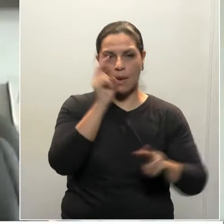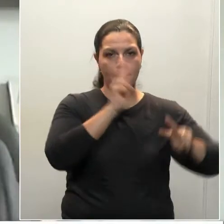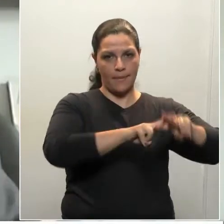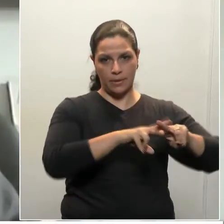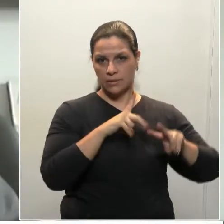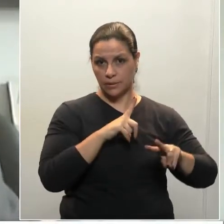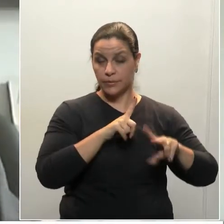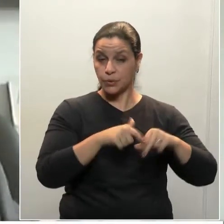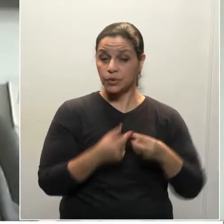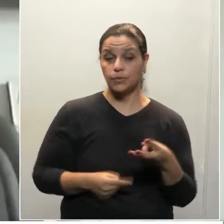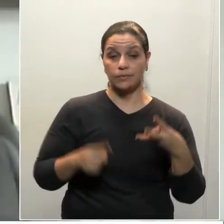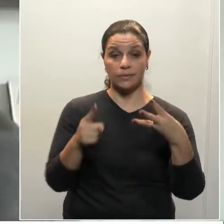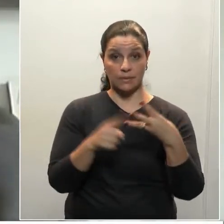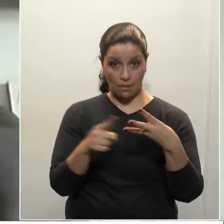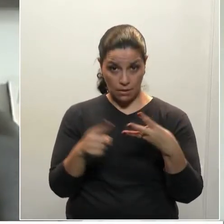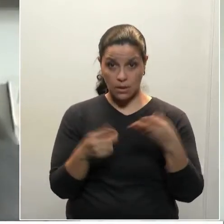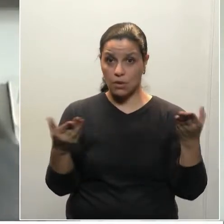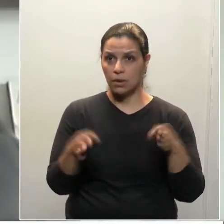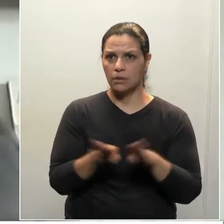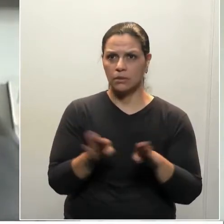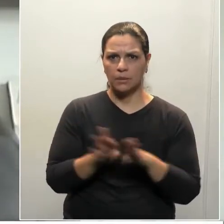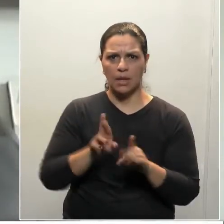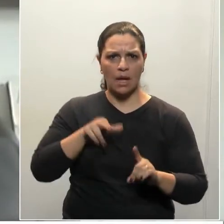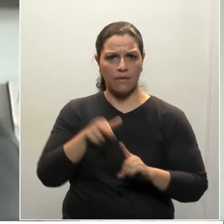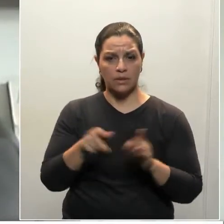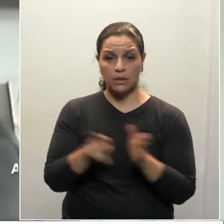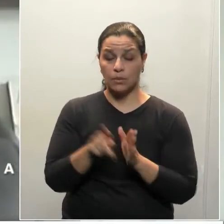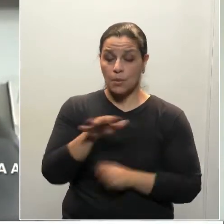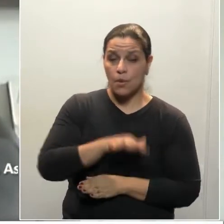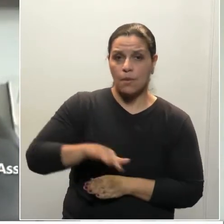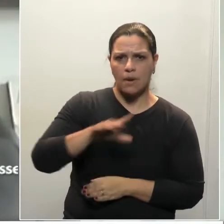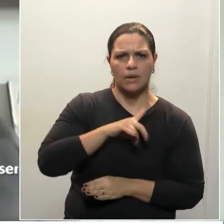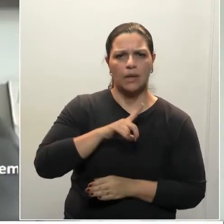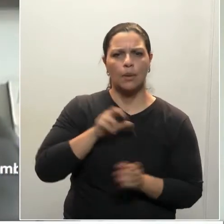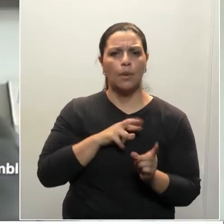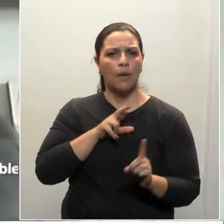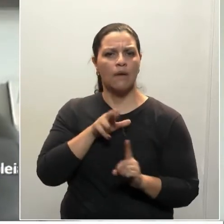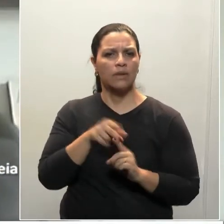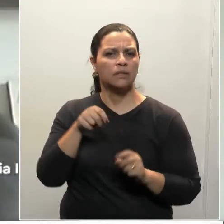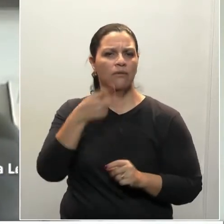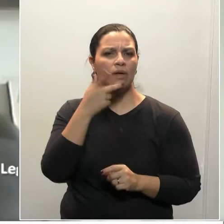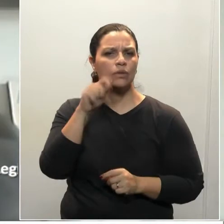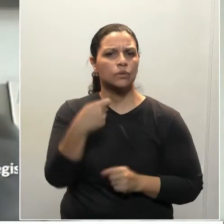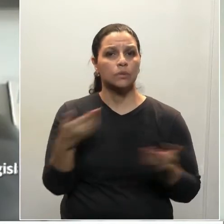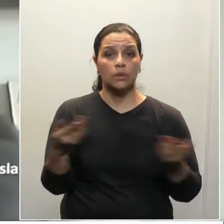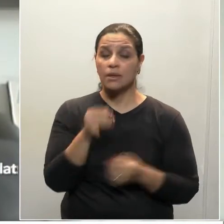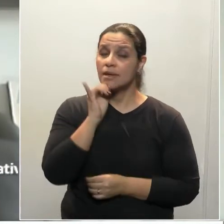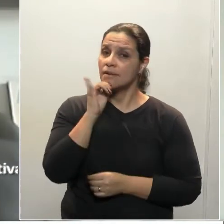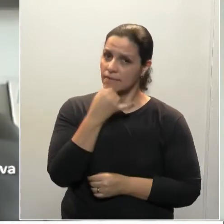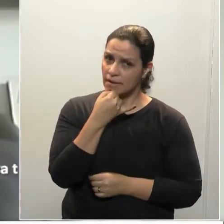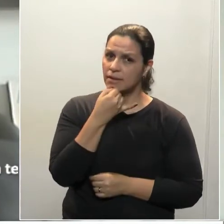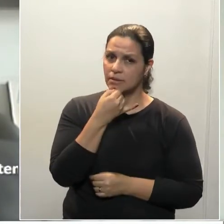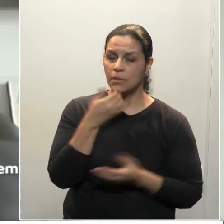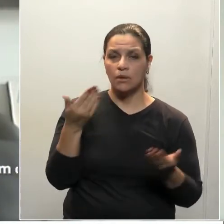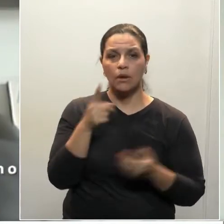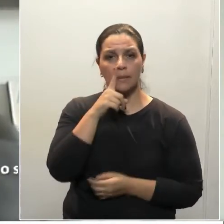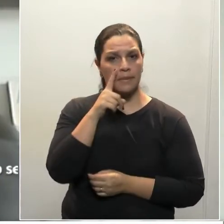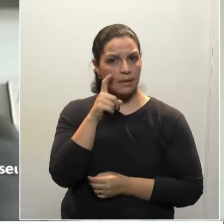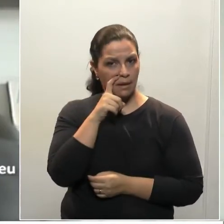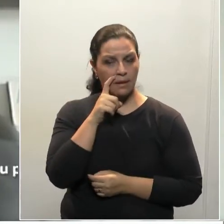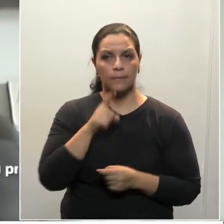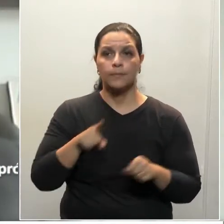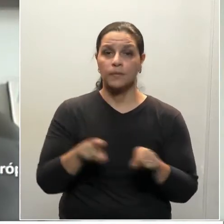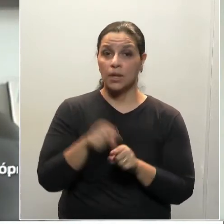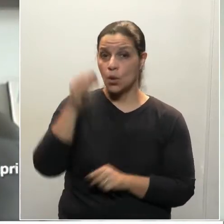e uma terceira, não referência de servidor público, mas uma terceira referência que eu queria fazer, infelizmente, também, deputado Miquel,